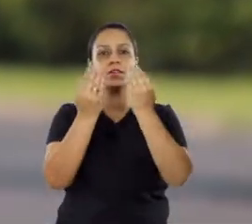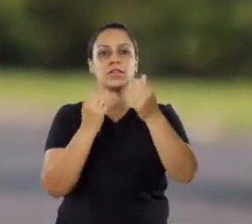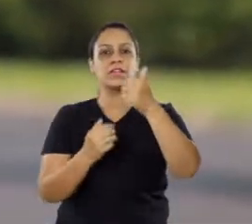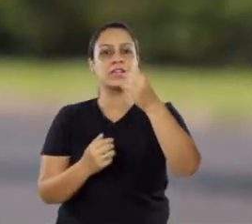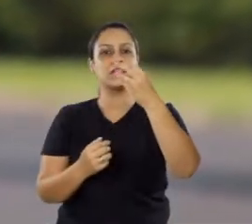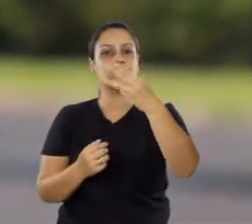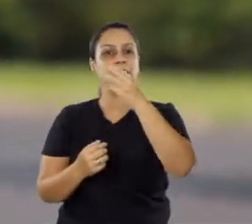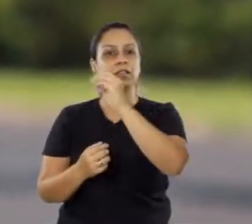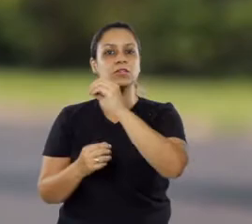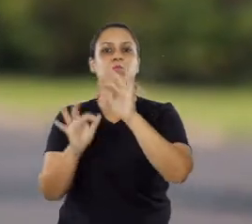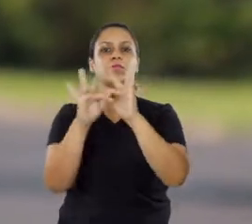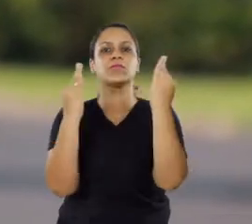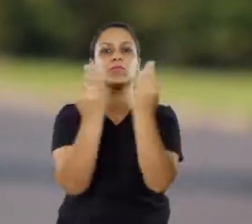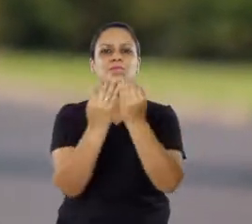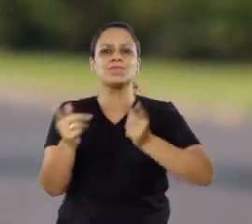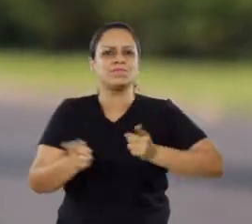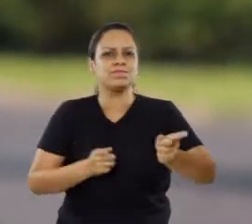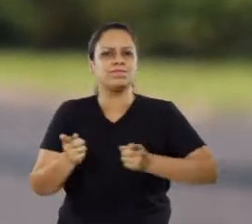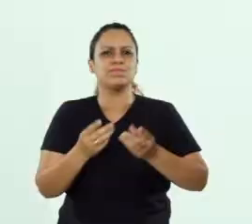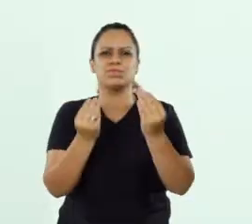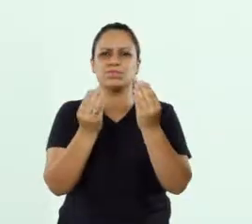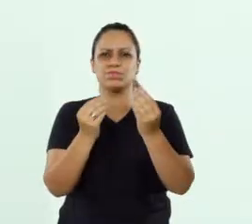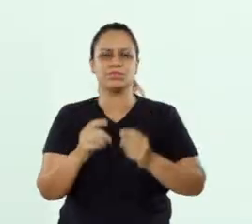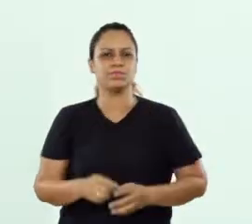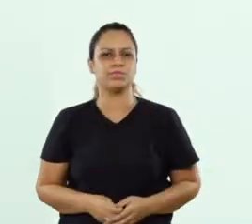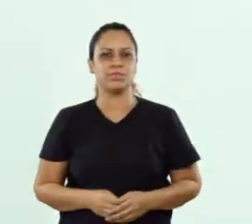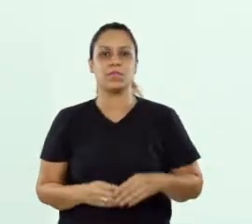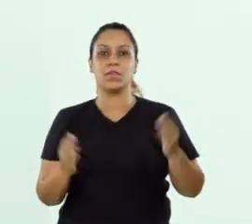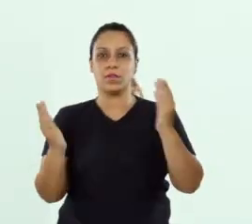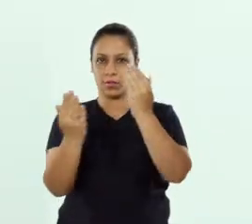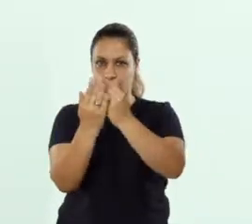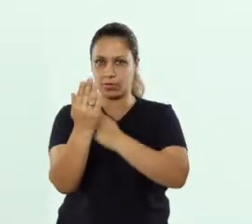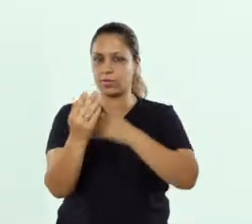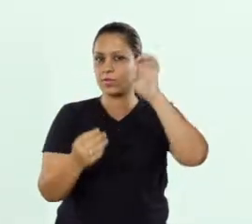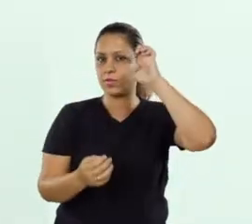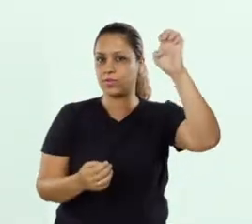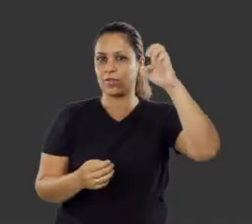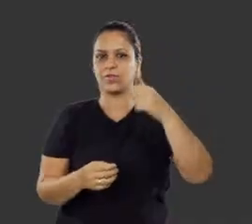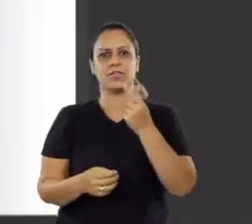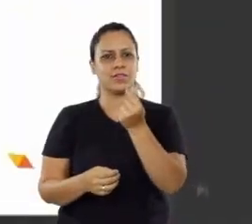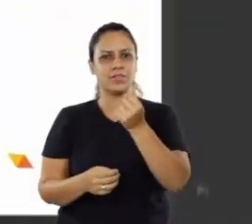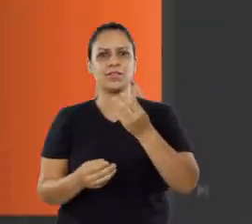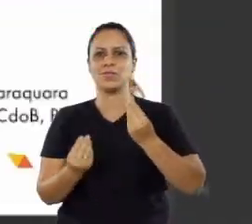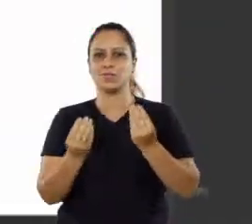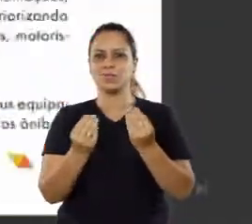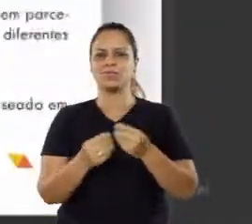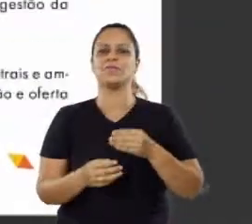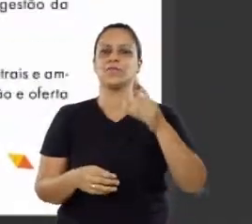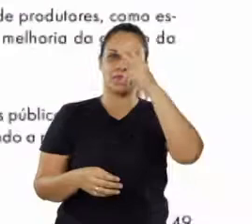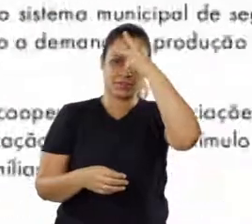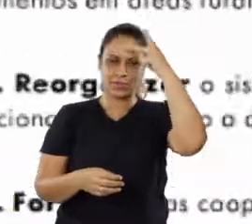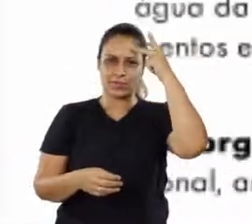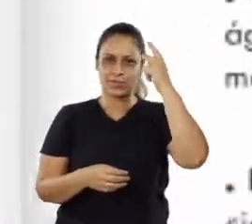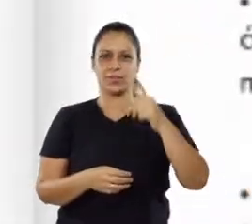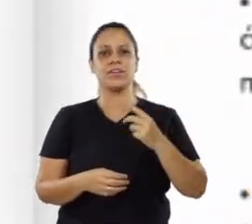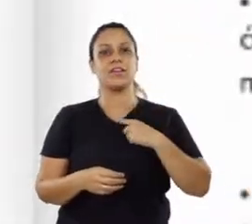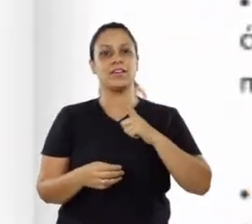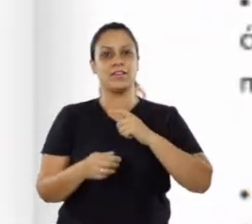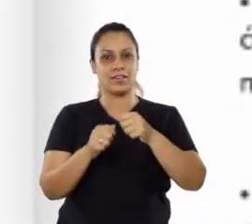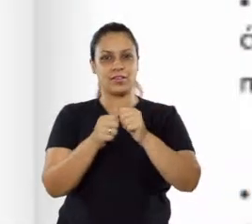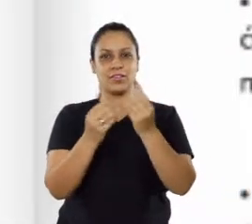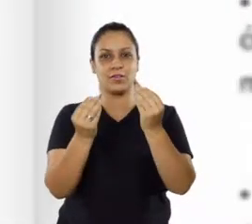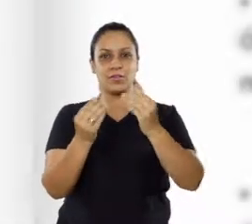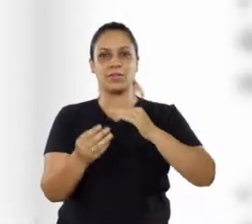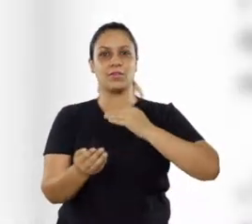.500 famílias que sofriam com desemprego. E o programa de governo do Edinho garante esse compromisso com a população. Ele vai criar